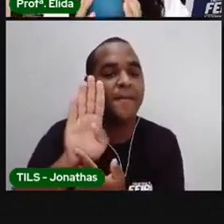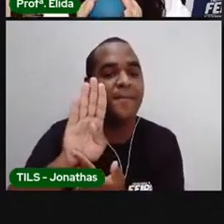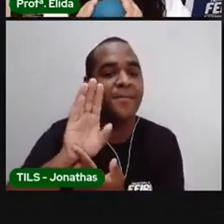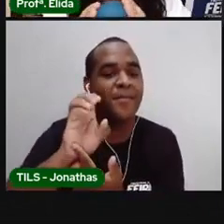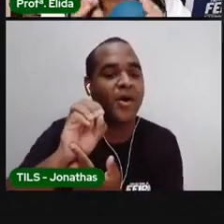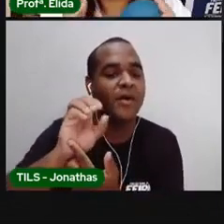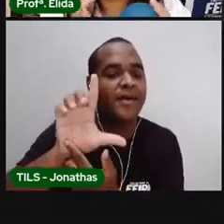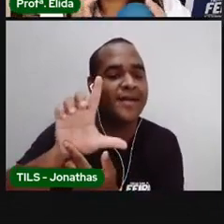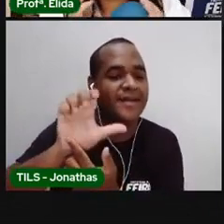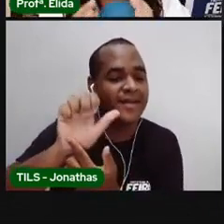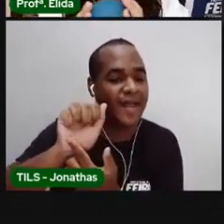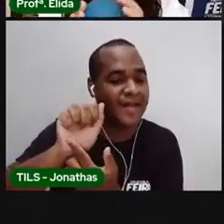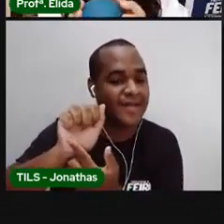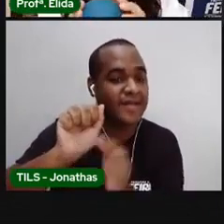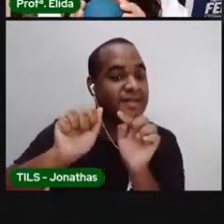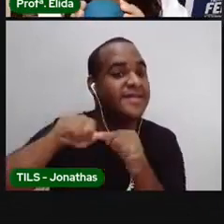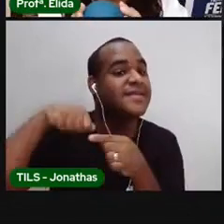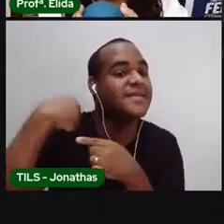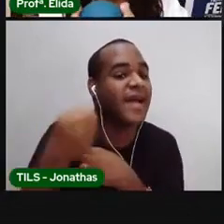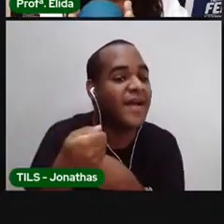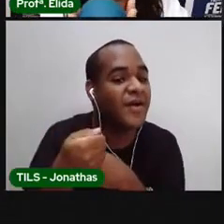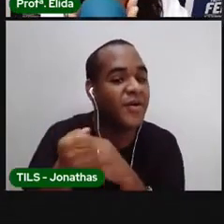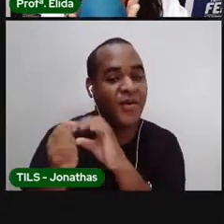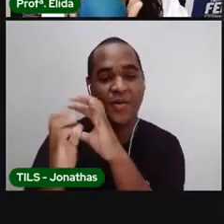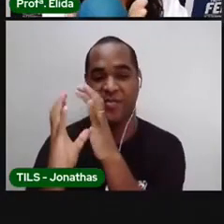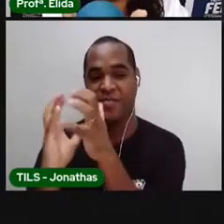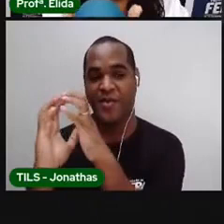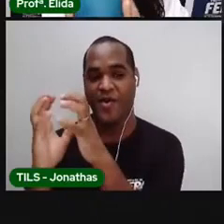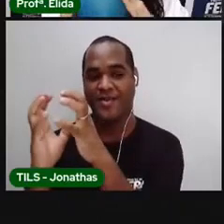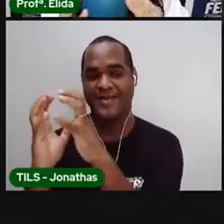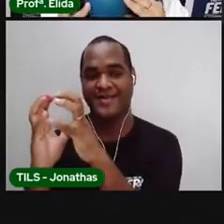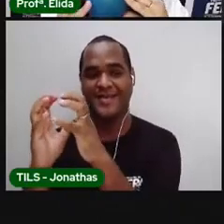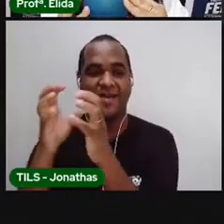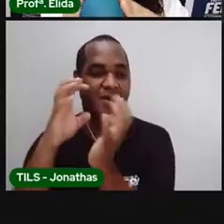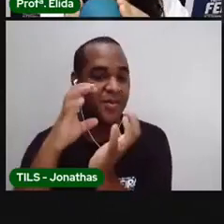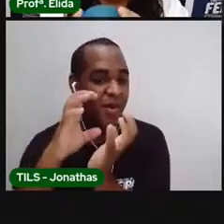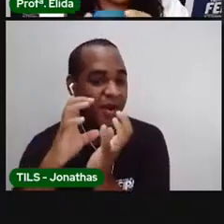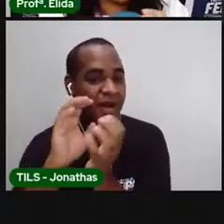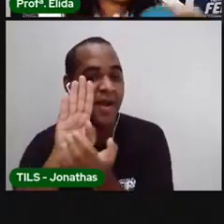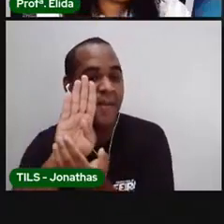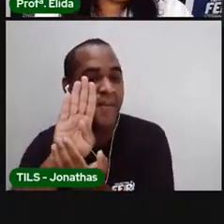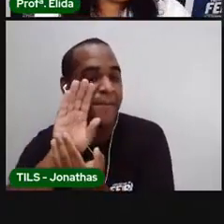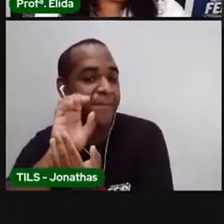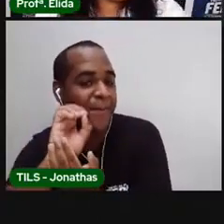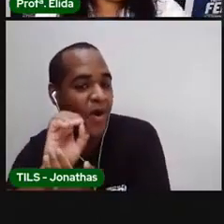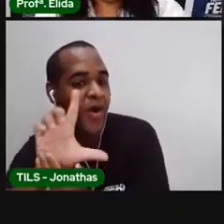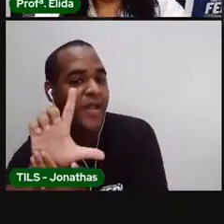Bola. Ó. Bó-la. Bola.